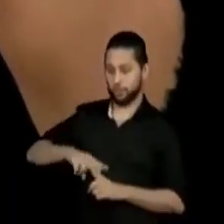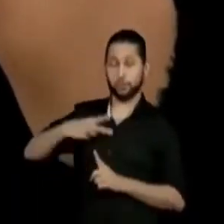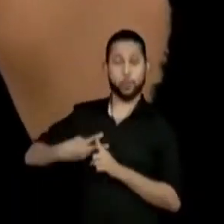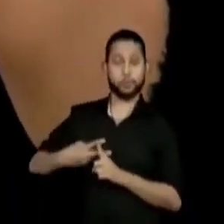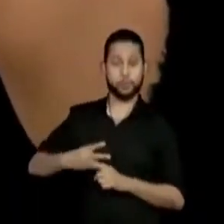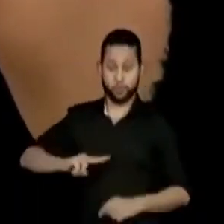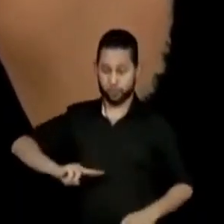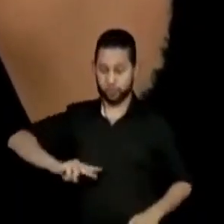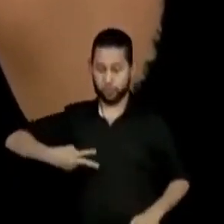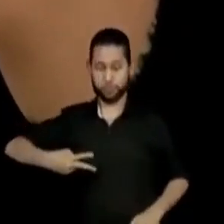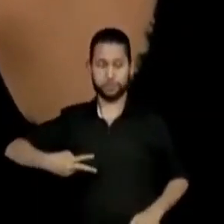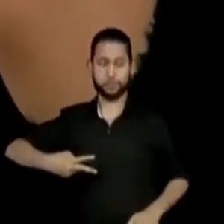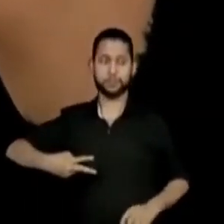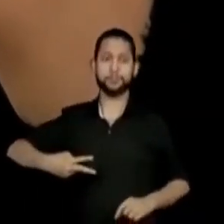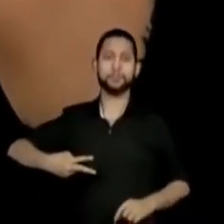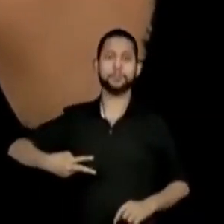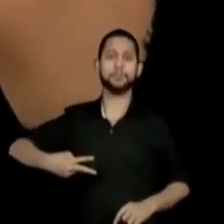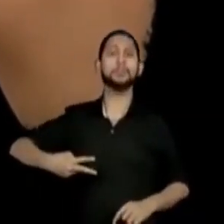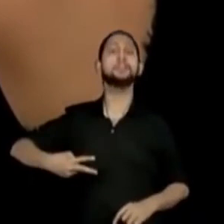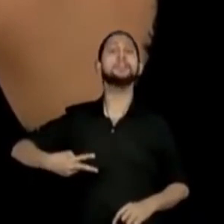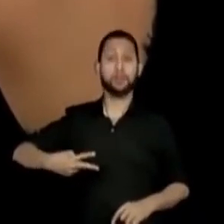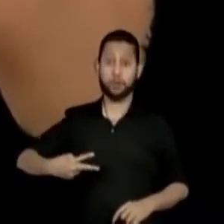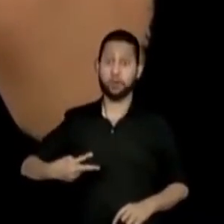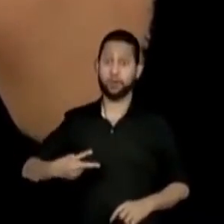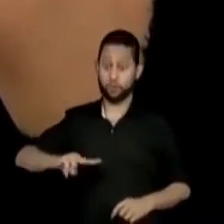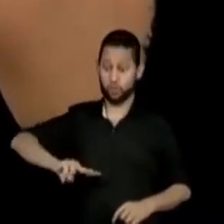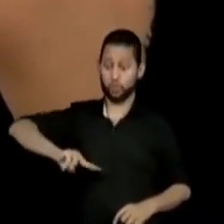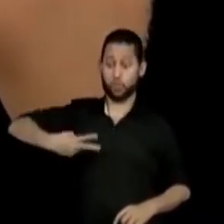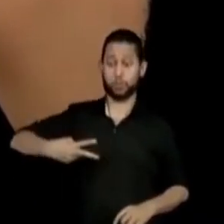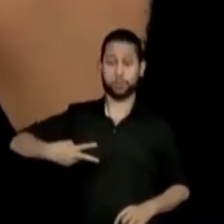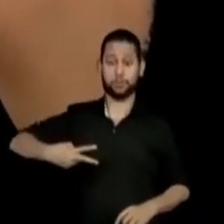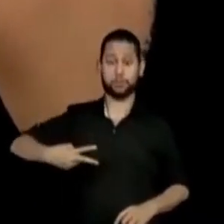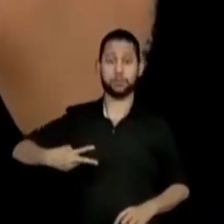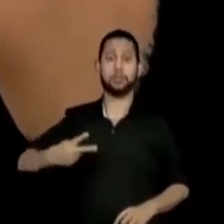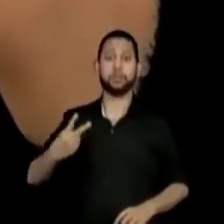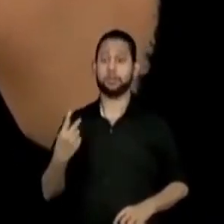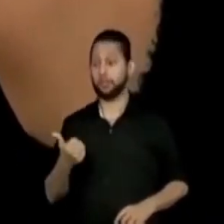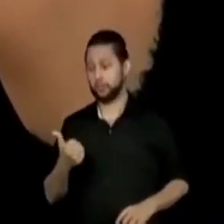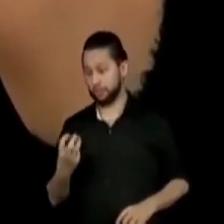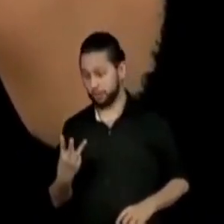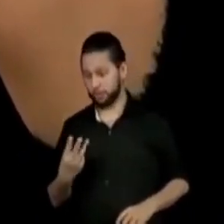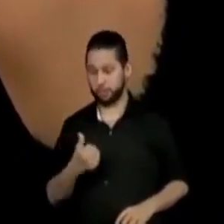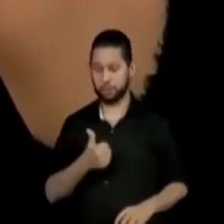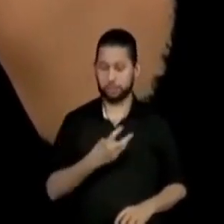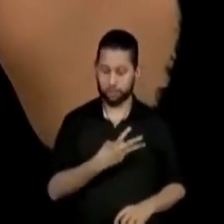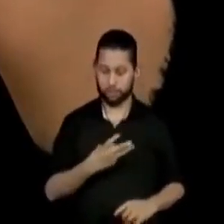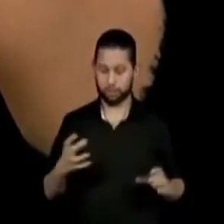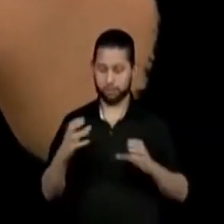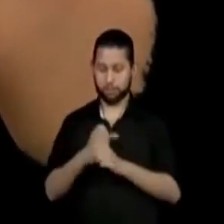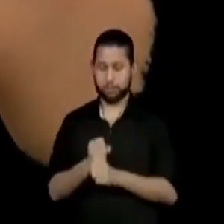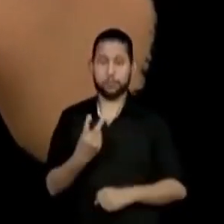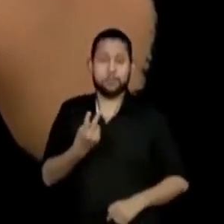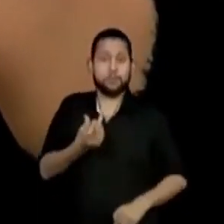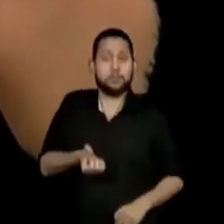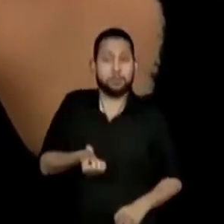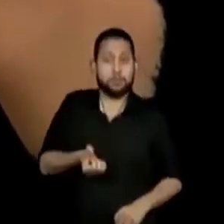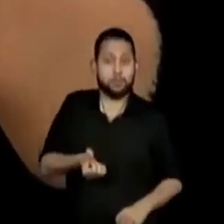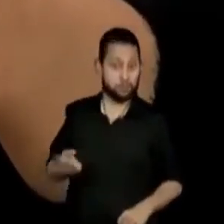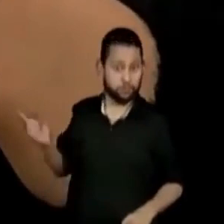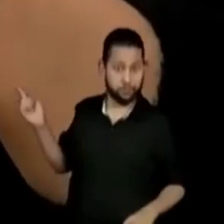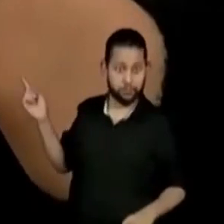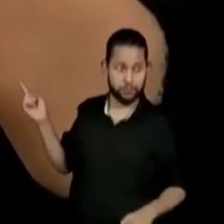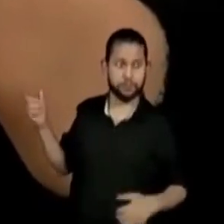Ó, presta atenção. Então, 13 mais 13. Então, agora eu tenho o dobro. Eu tenho duas partes. Certo? Tá, entendi.